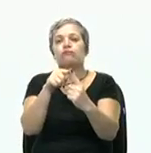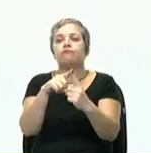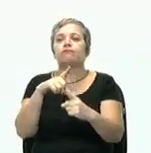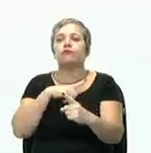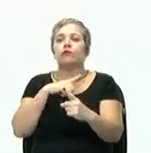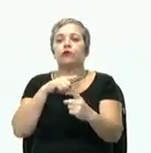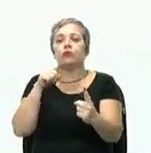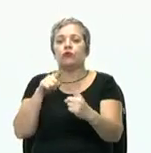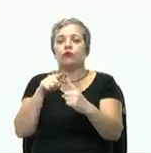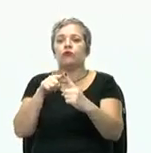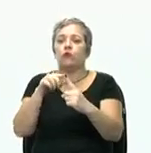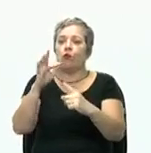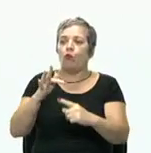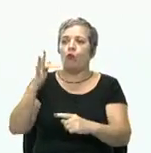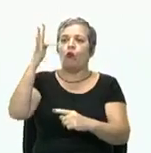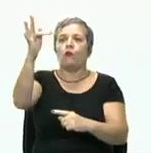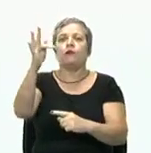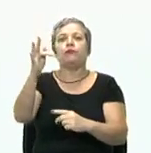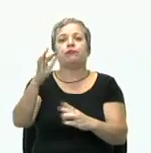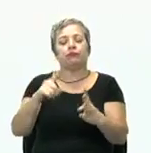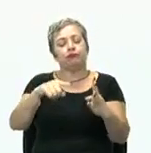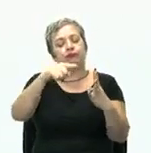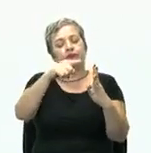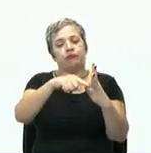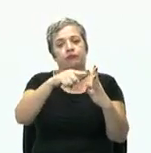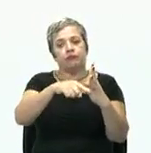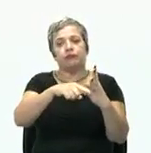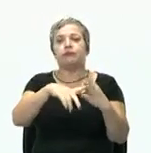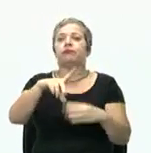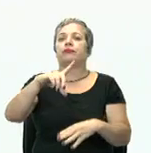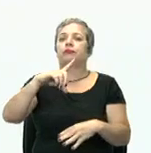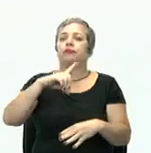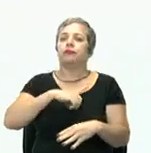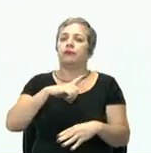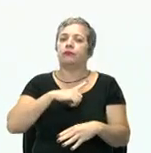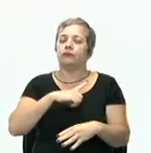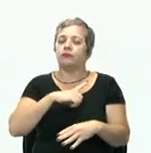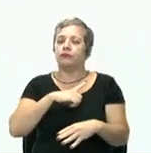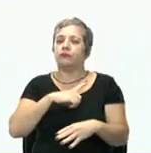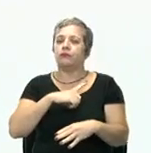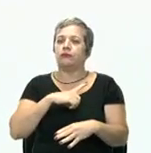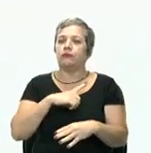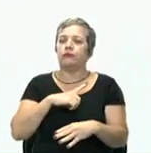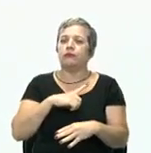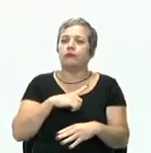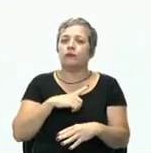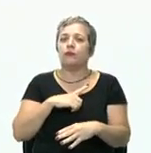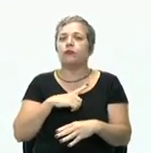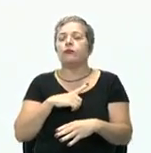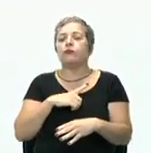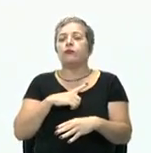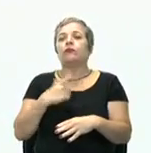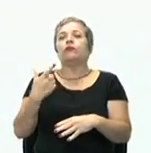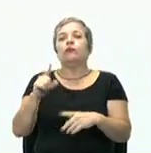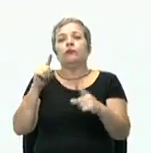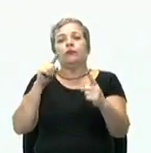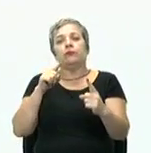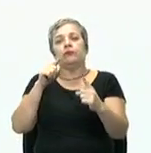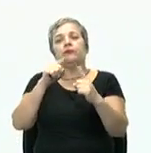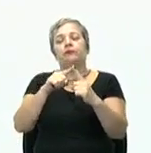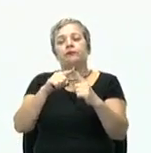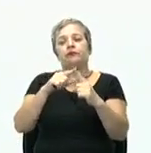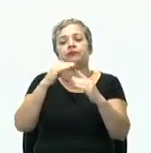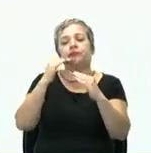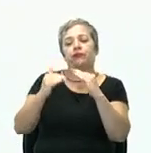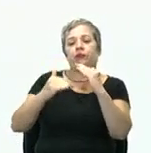um objetivo maior. E por fim, eu posso estabelecer, fazer o estabelecimento aí de objetivos em todos os